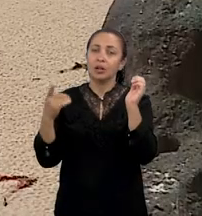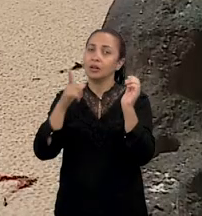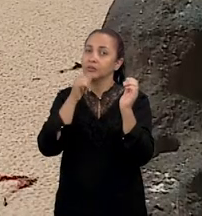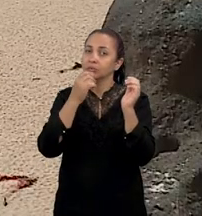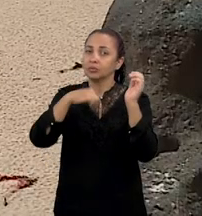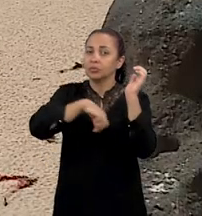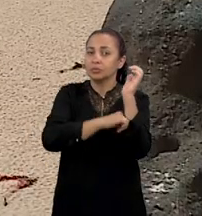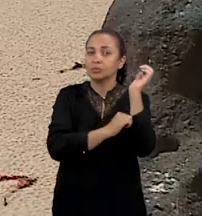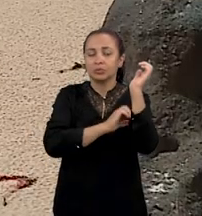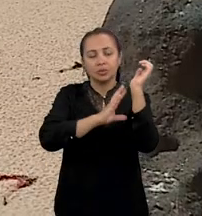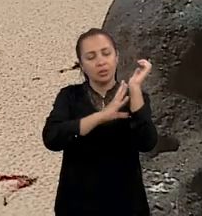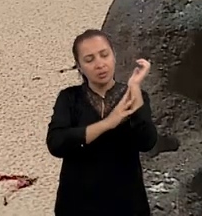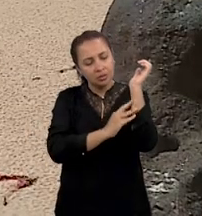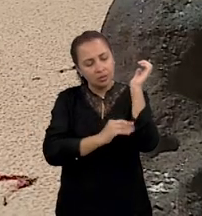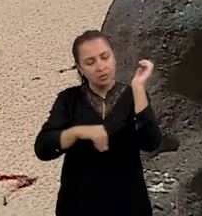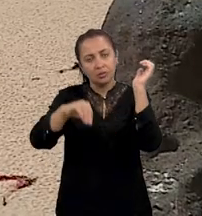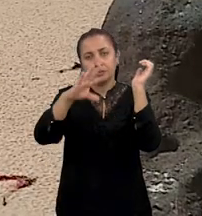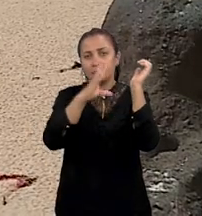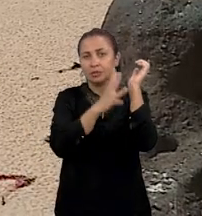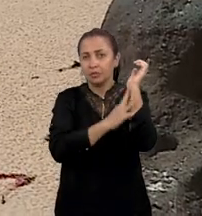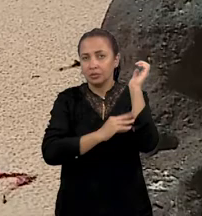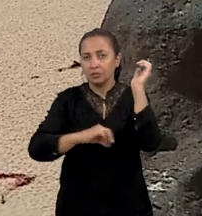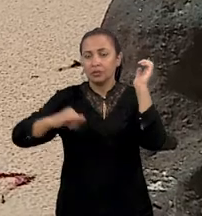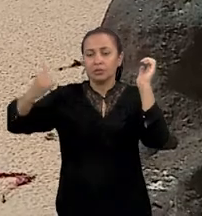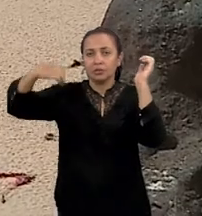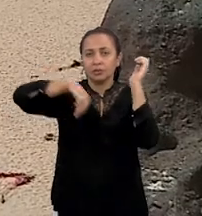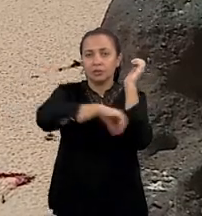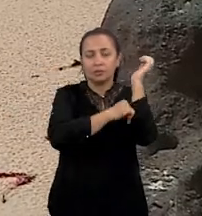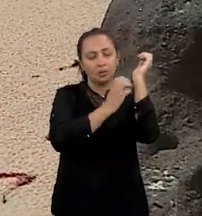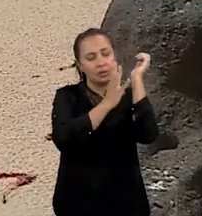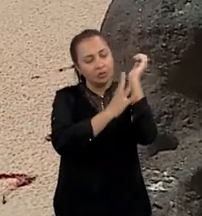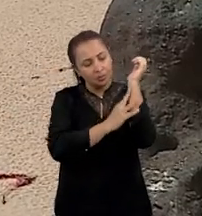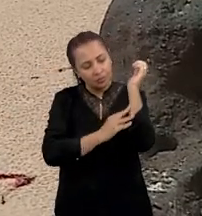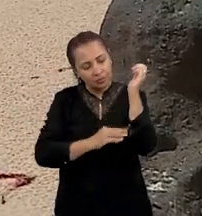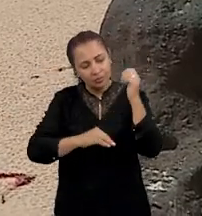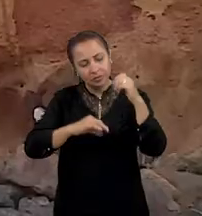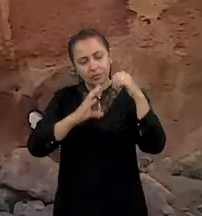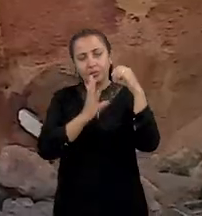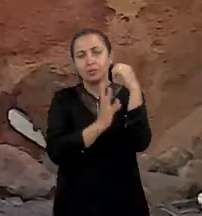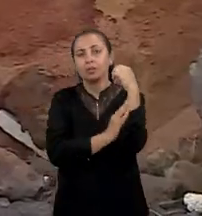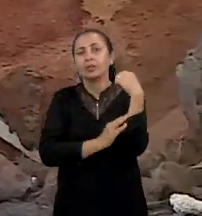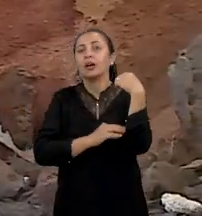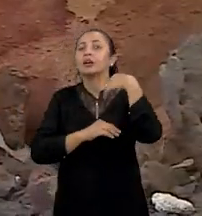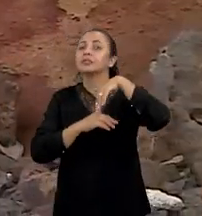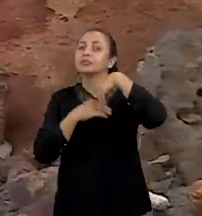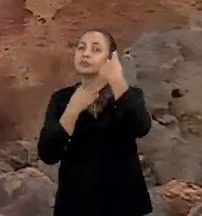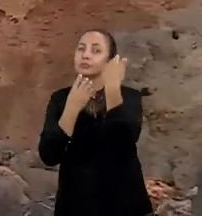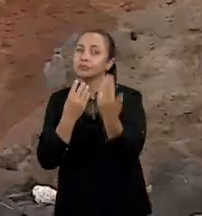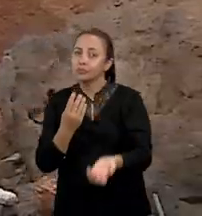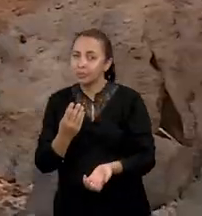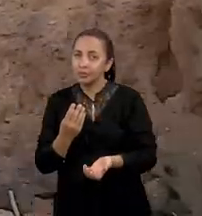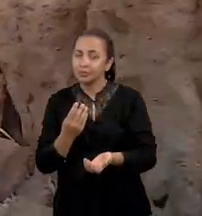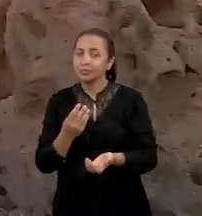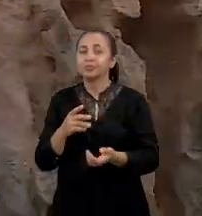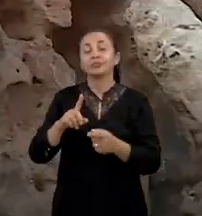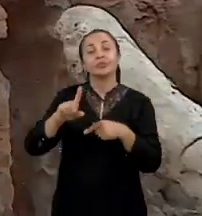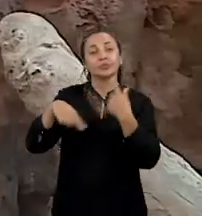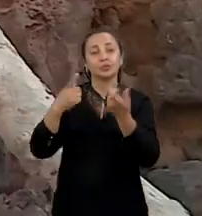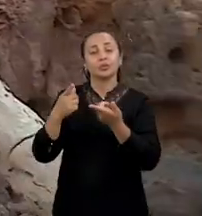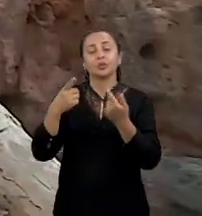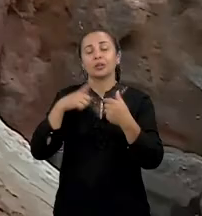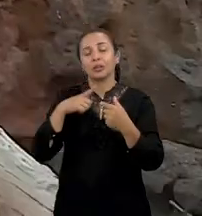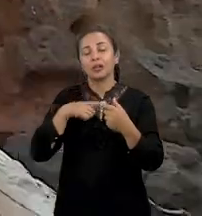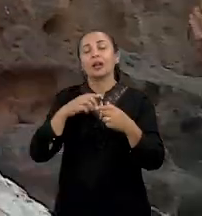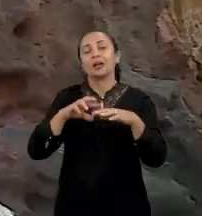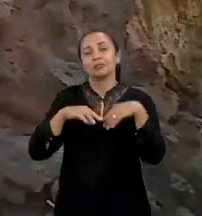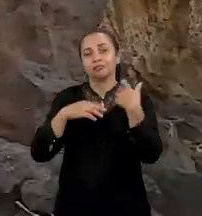e ele vai desgastando. Daí, esse material fica sem base e, com